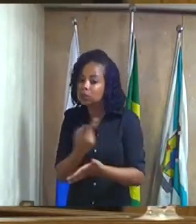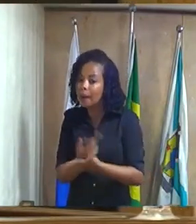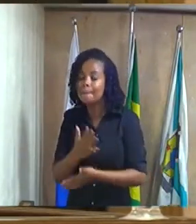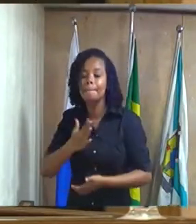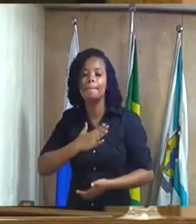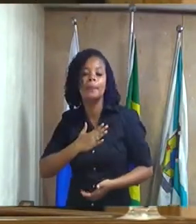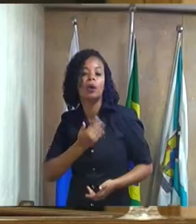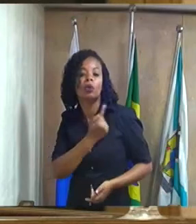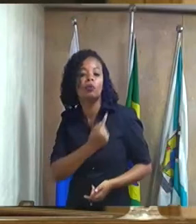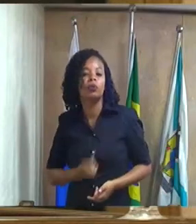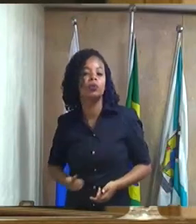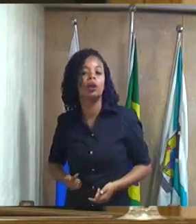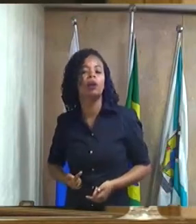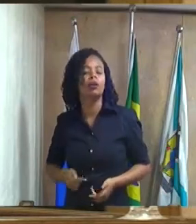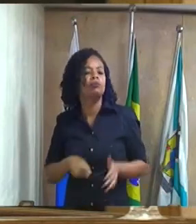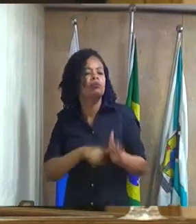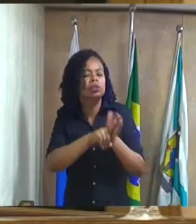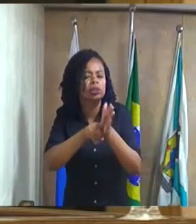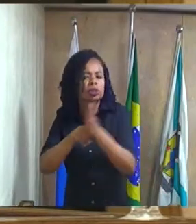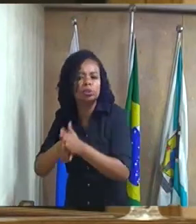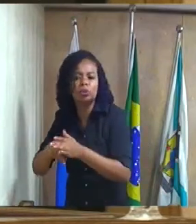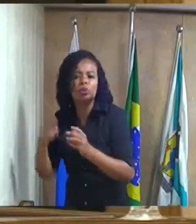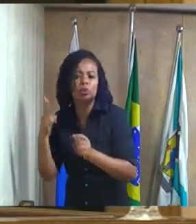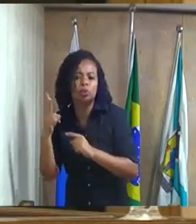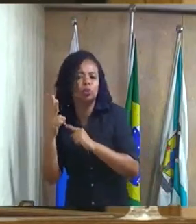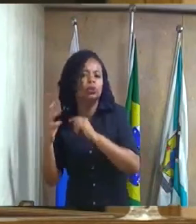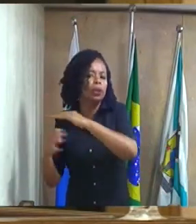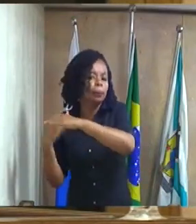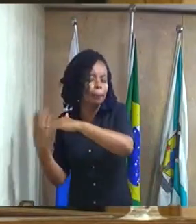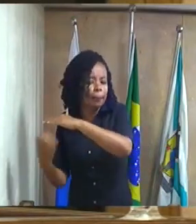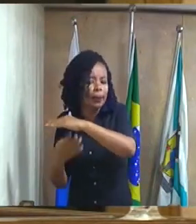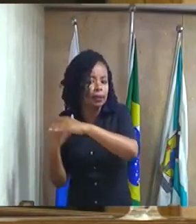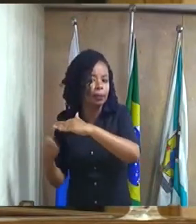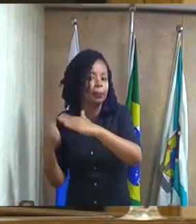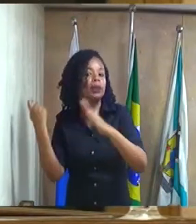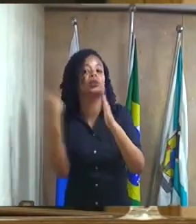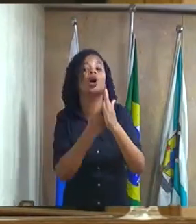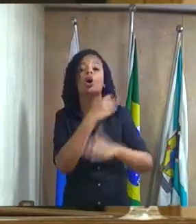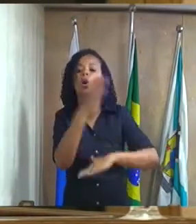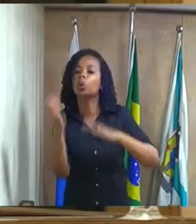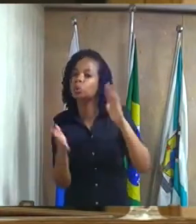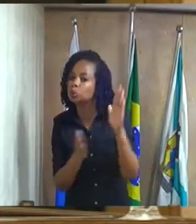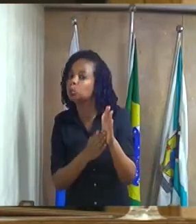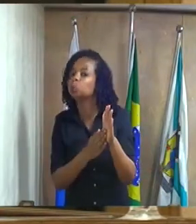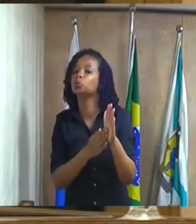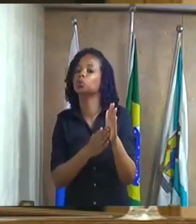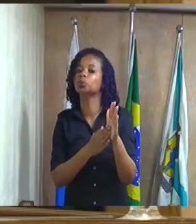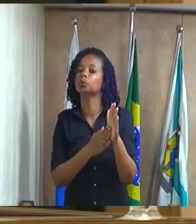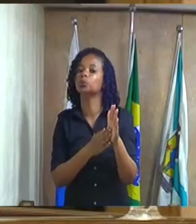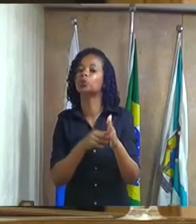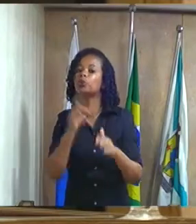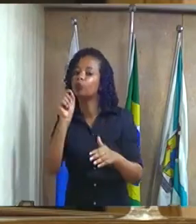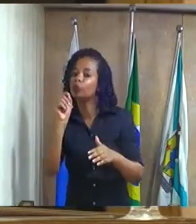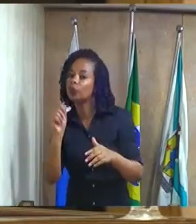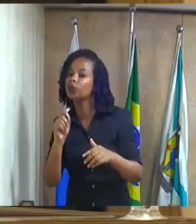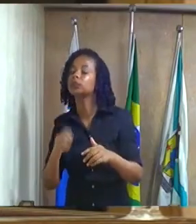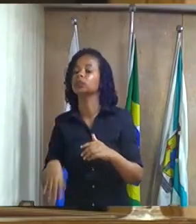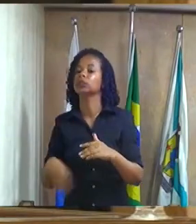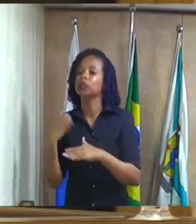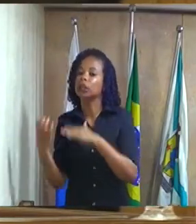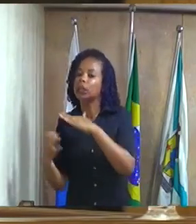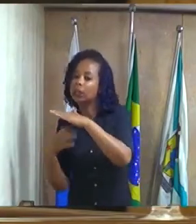as duas empresas tem mais dois empreendimentos para denunciar aqui todos os empreendimentos que o secretário está liberando licença